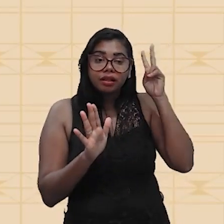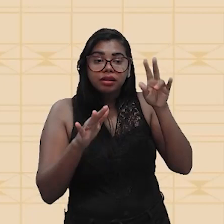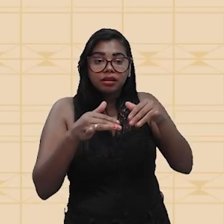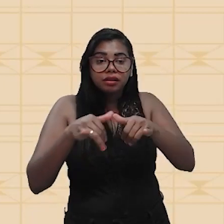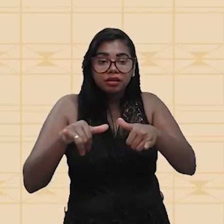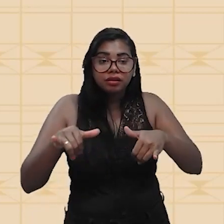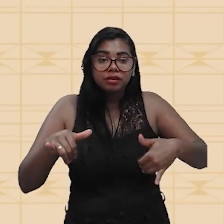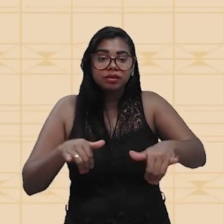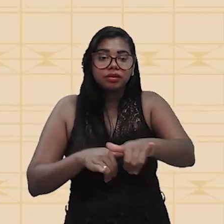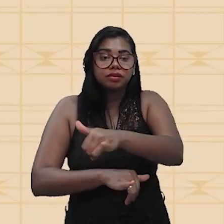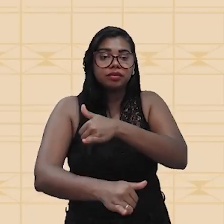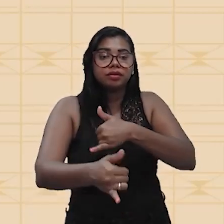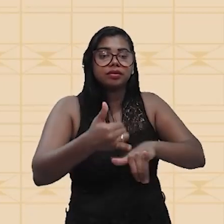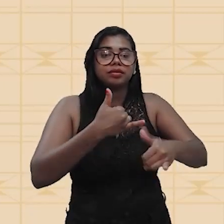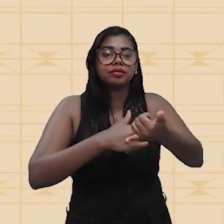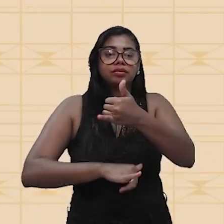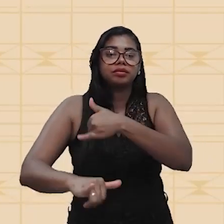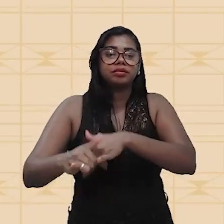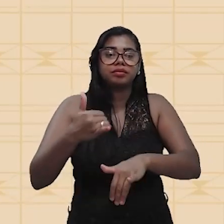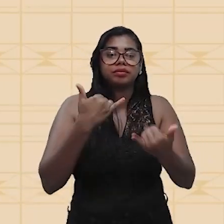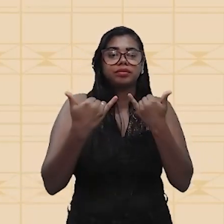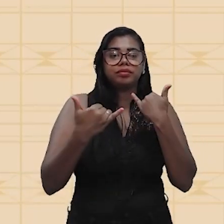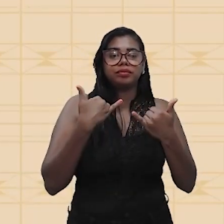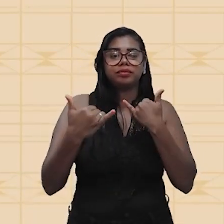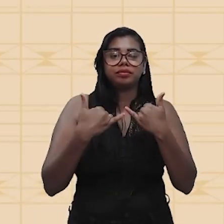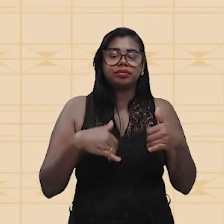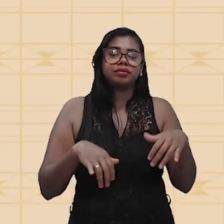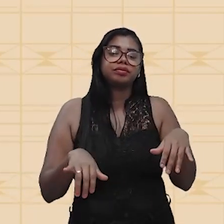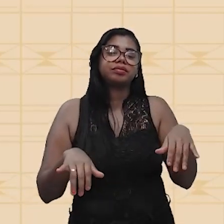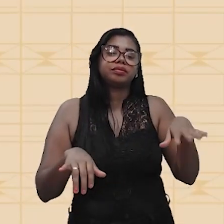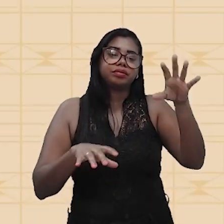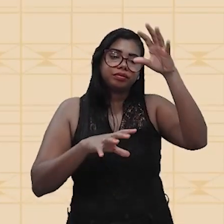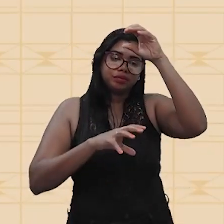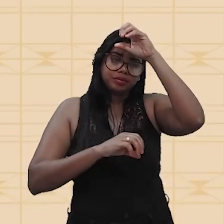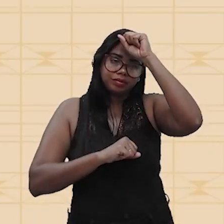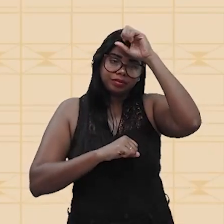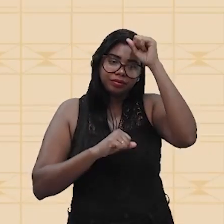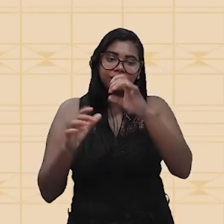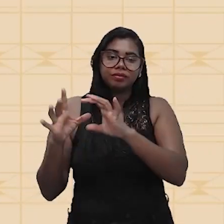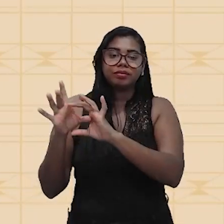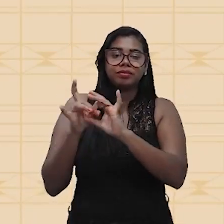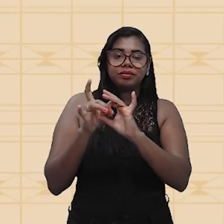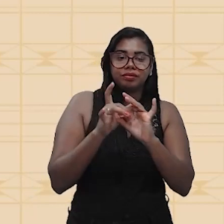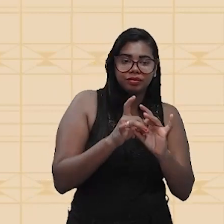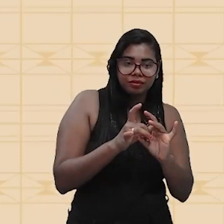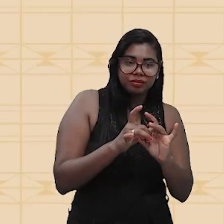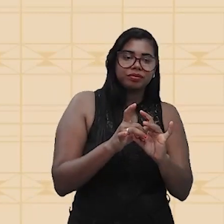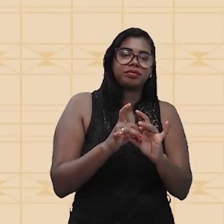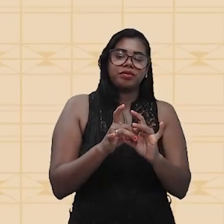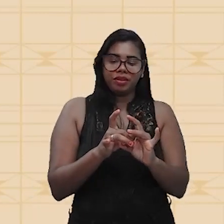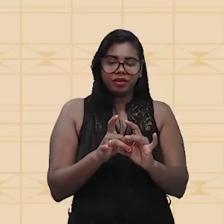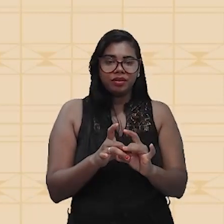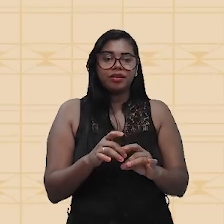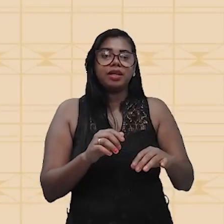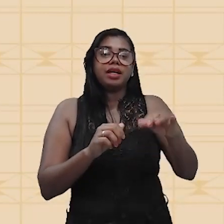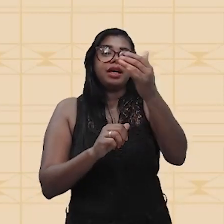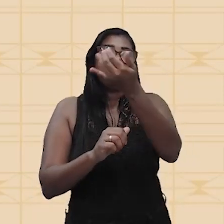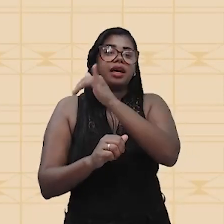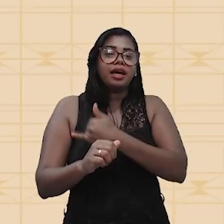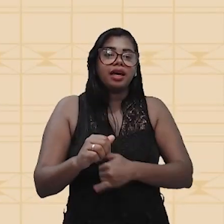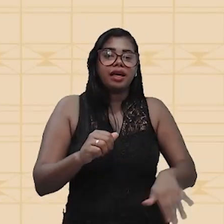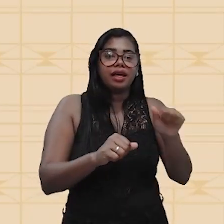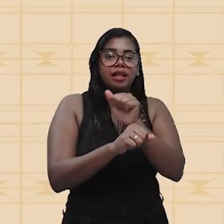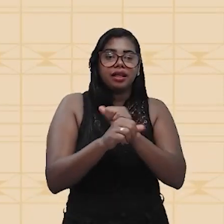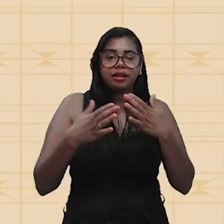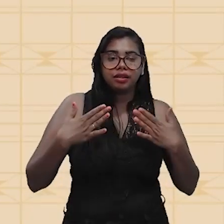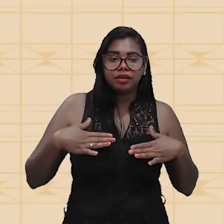elétrico são informações que vocês aprendem no conteúdo de eletroestática. Como nossa sequência para o